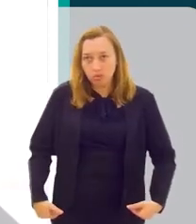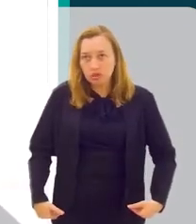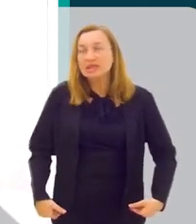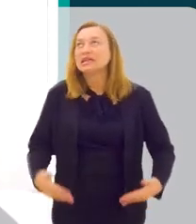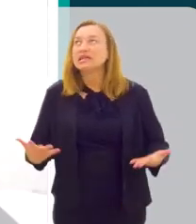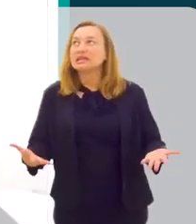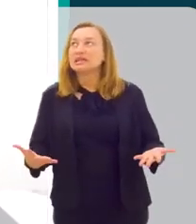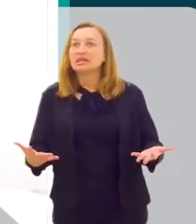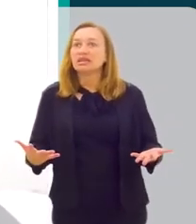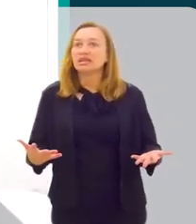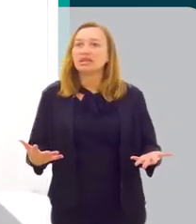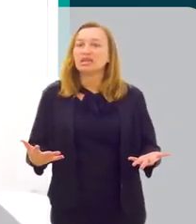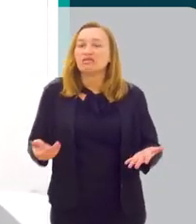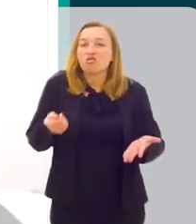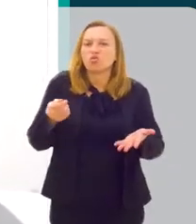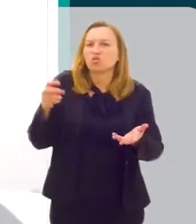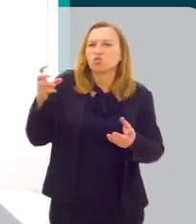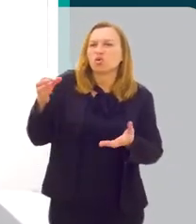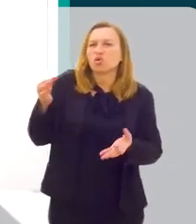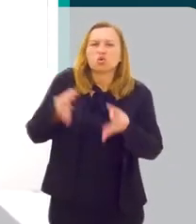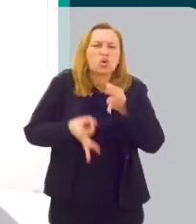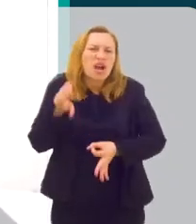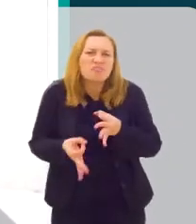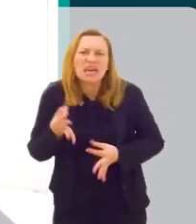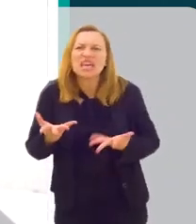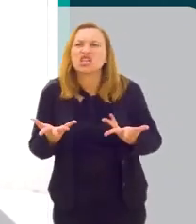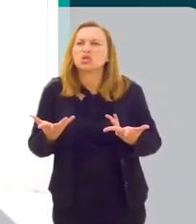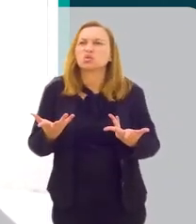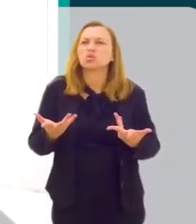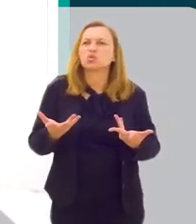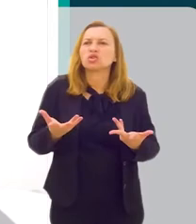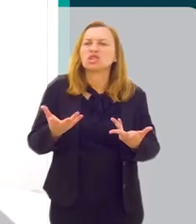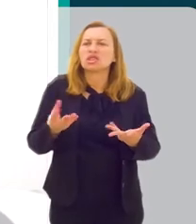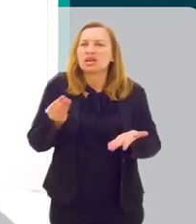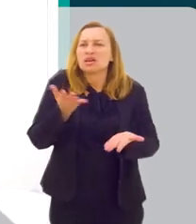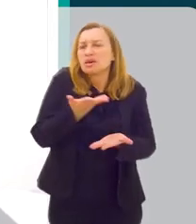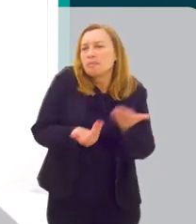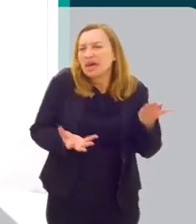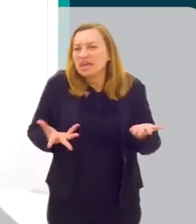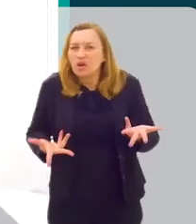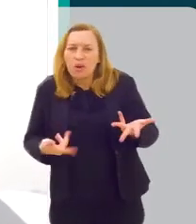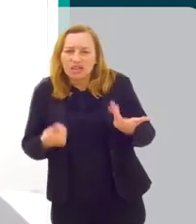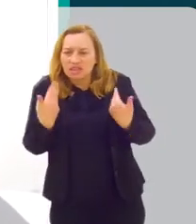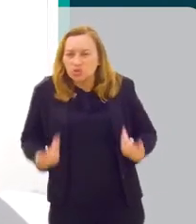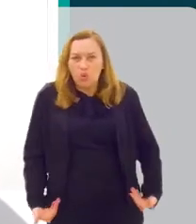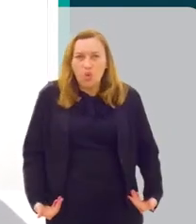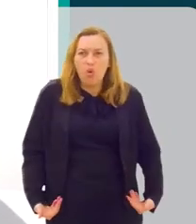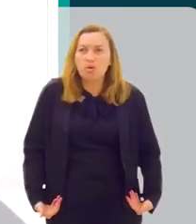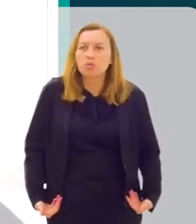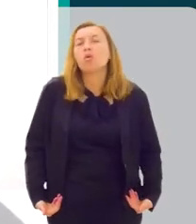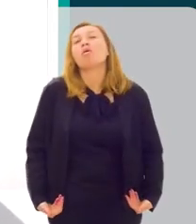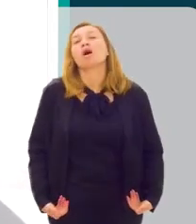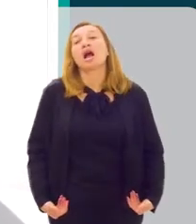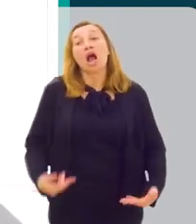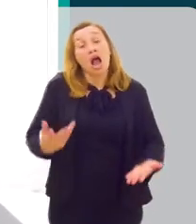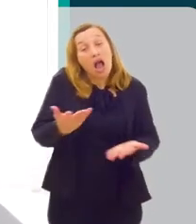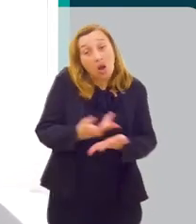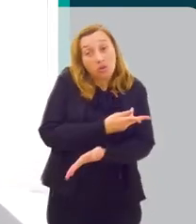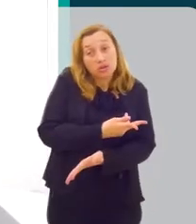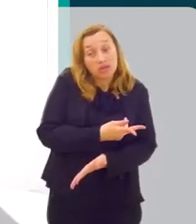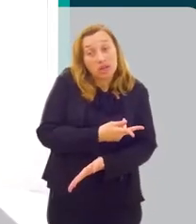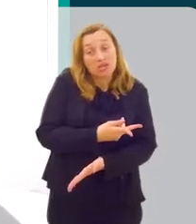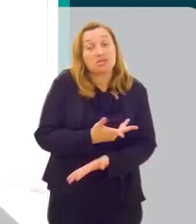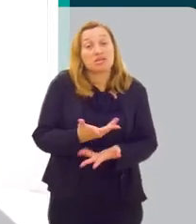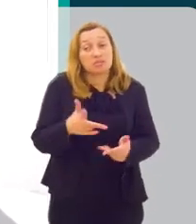que traz um auto-julgamento, se desqualificam corpos. E isso